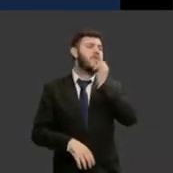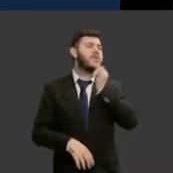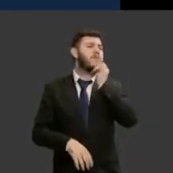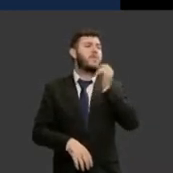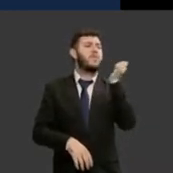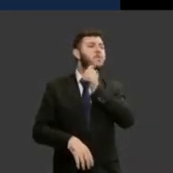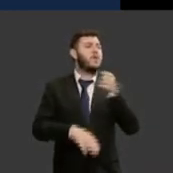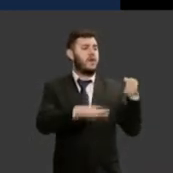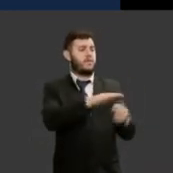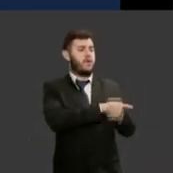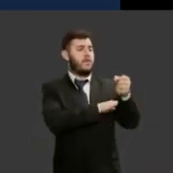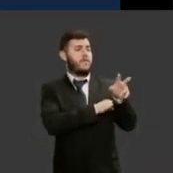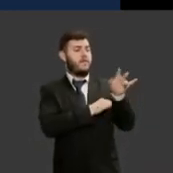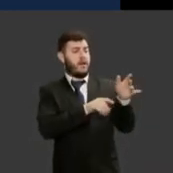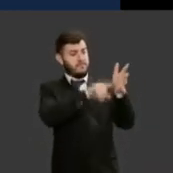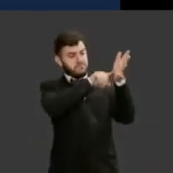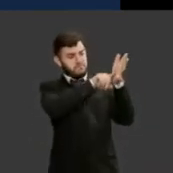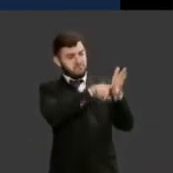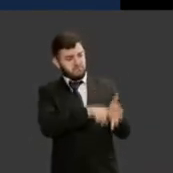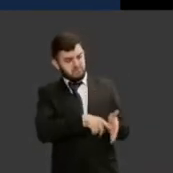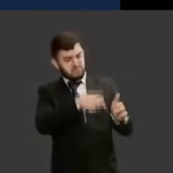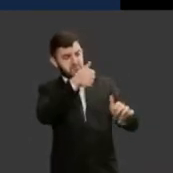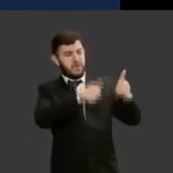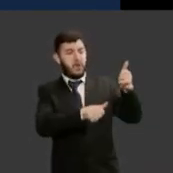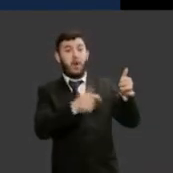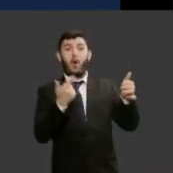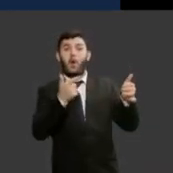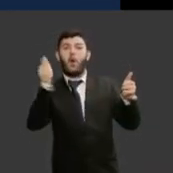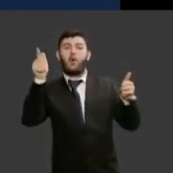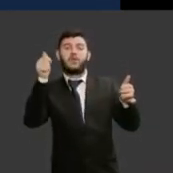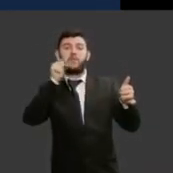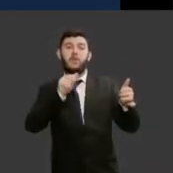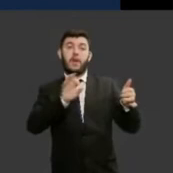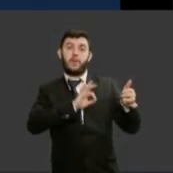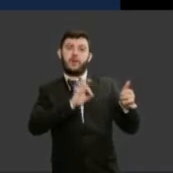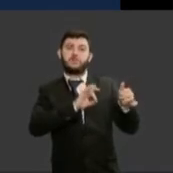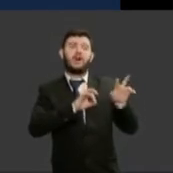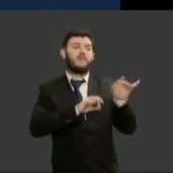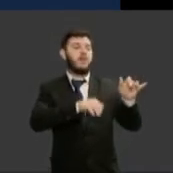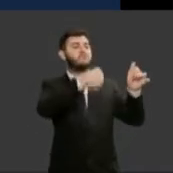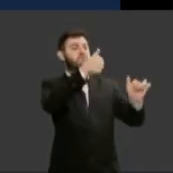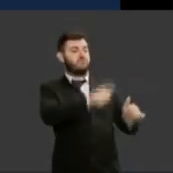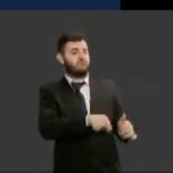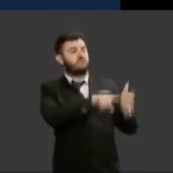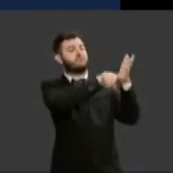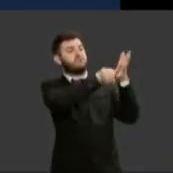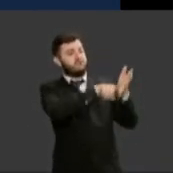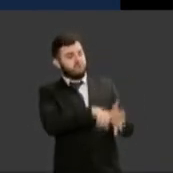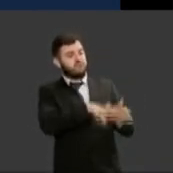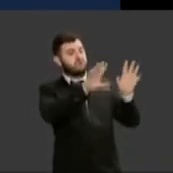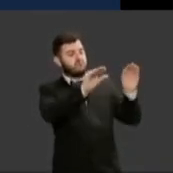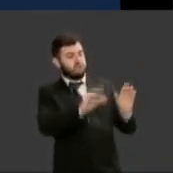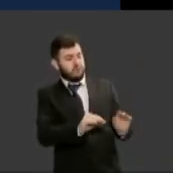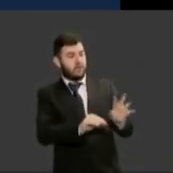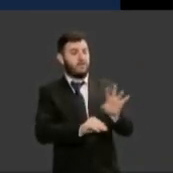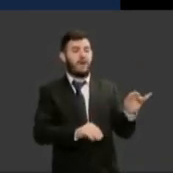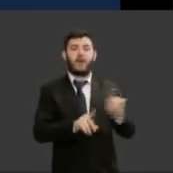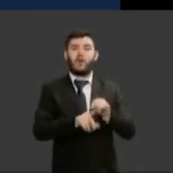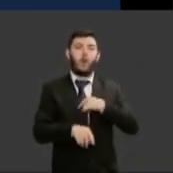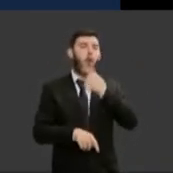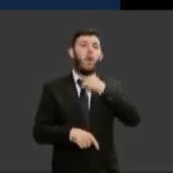revistada essa revista deve ocorrer por outra mulher na excepcionalidade dessa revista ela deve ocorrer por outra mulher